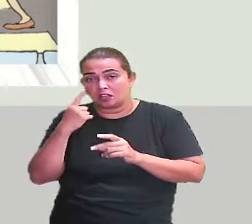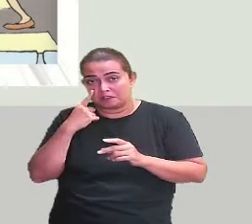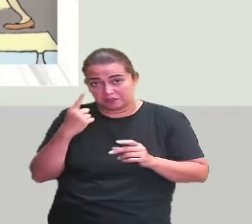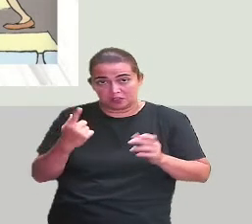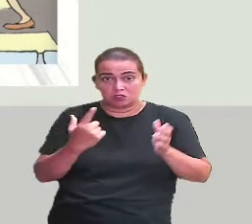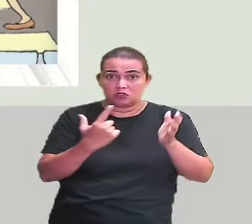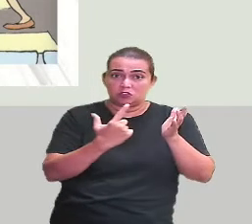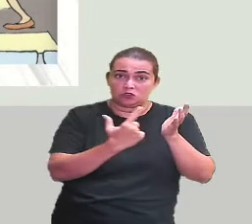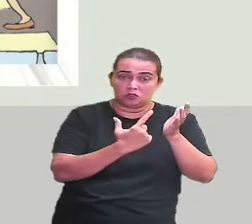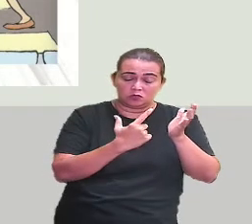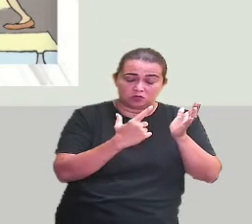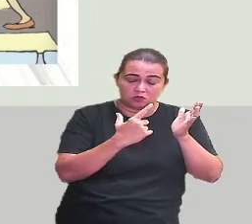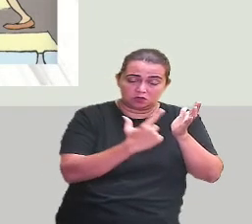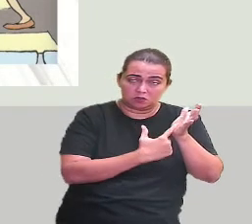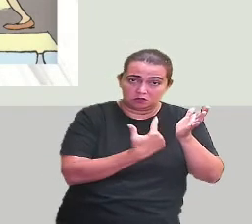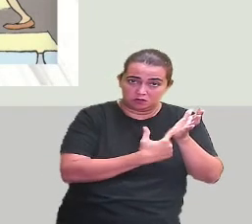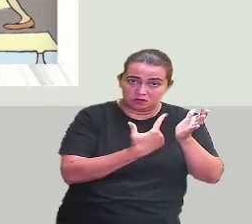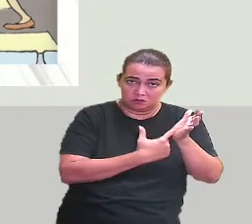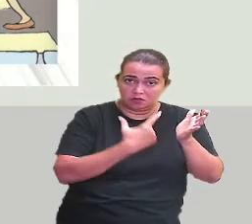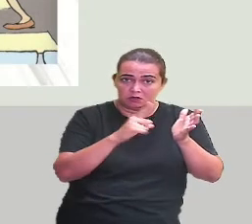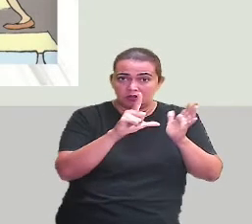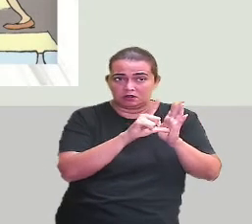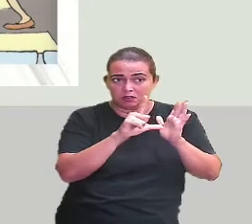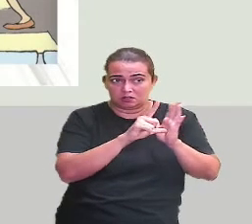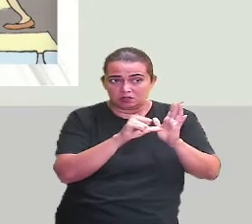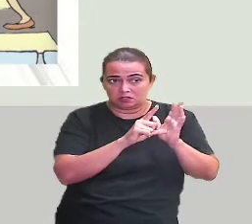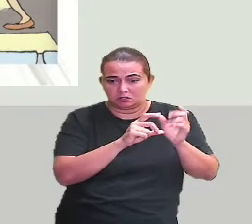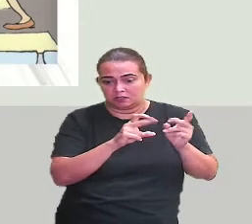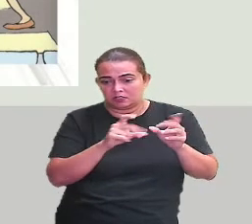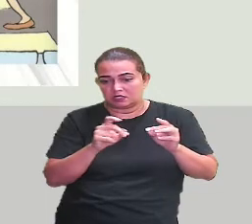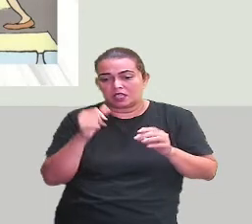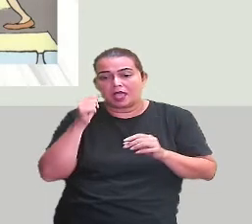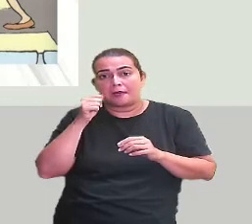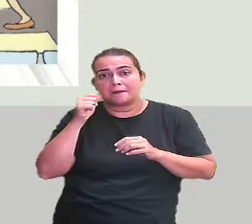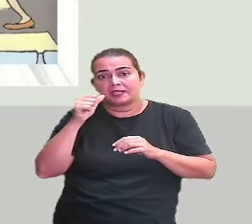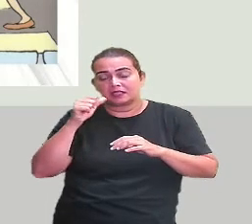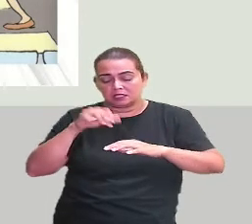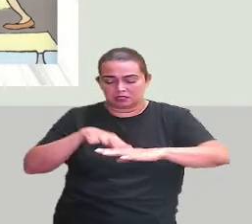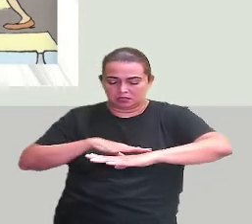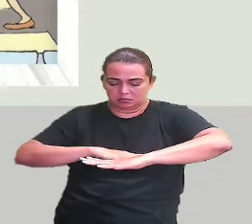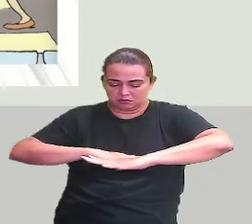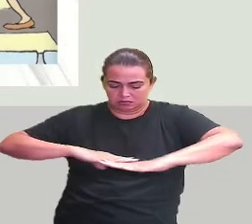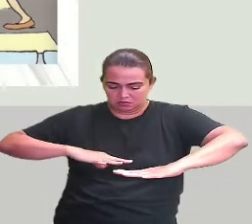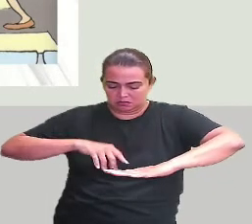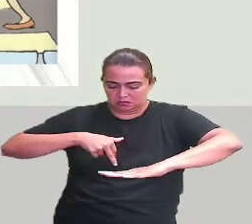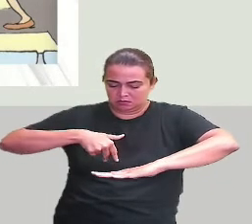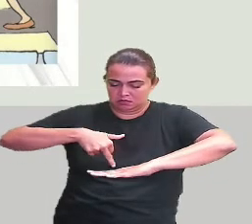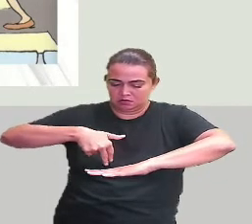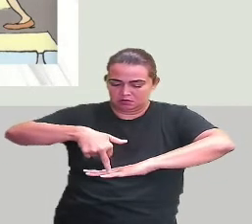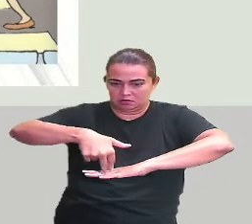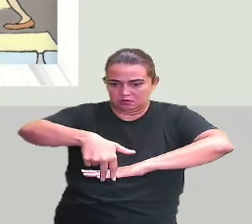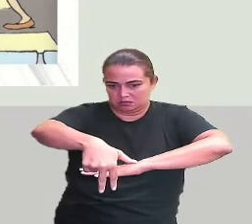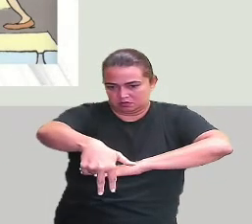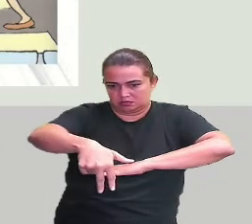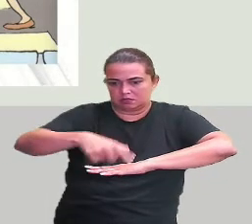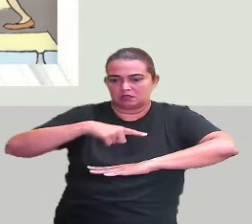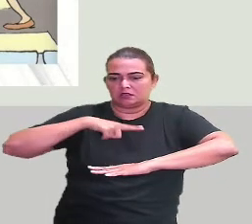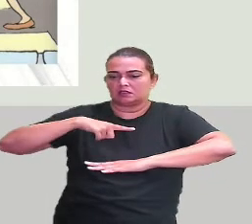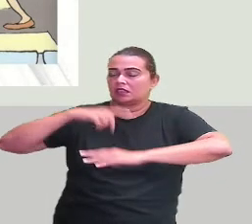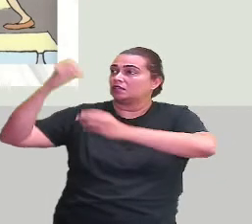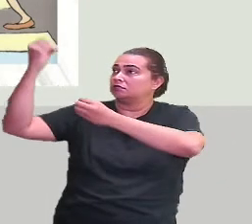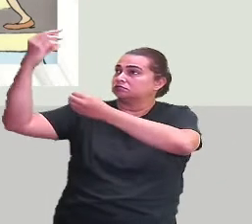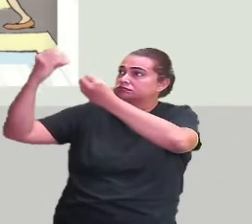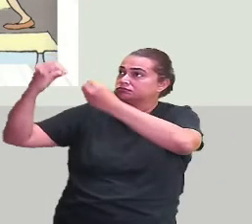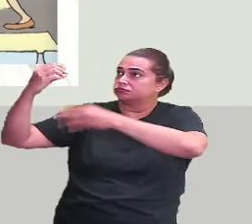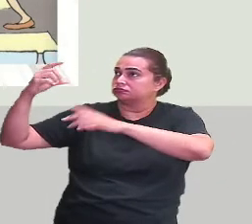livros, uma sapataria. Ela está atravessando uma rua, numa faixa de pedestre. Tem uma sinalização.